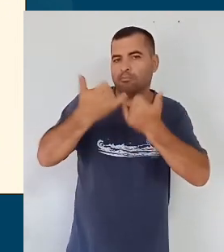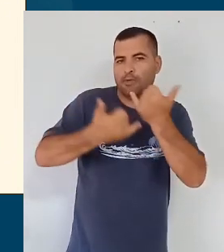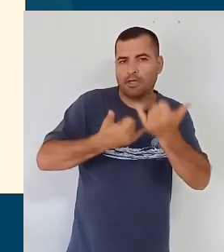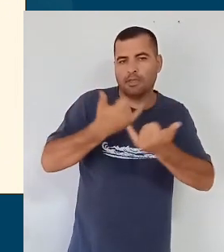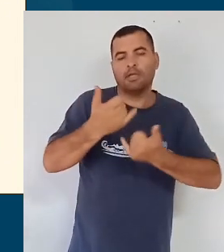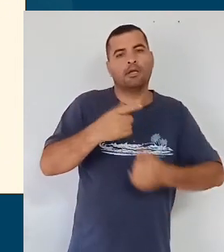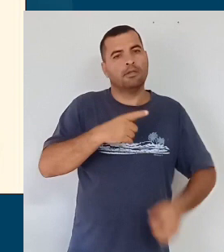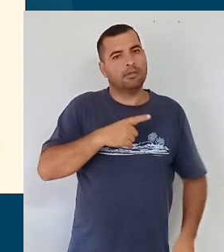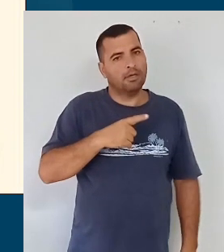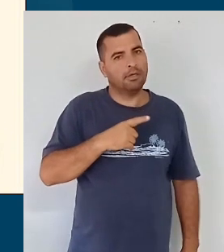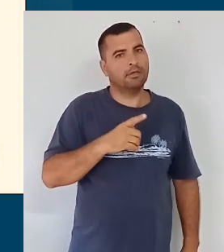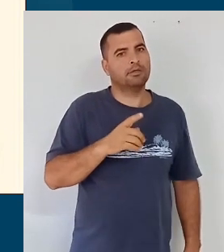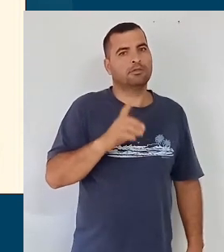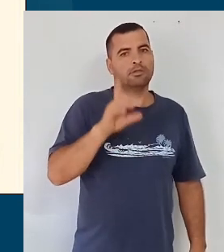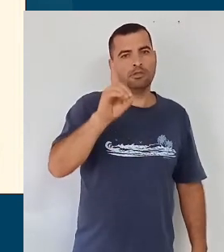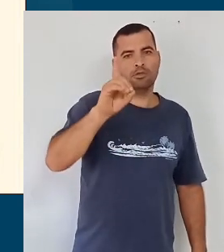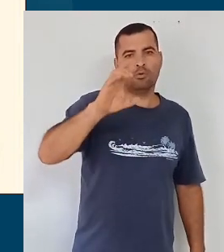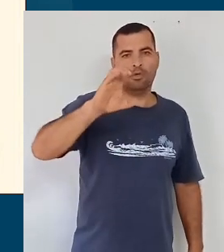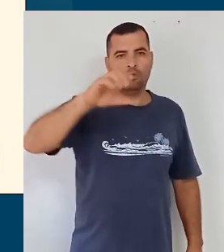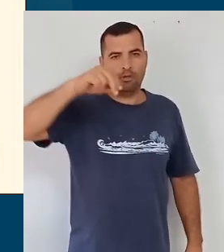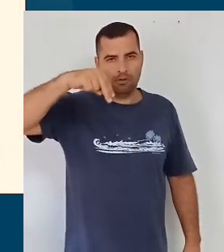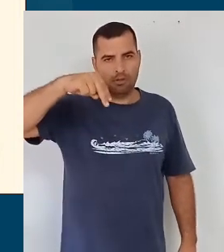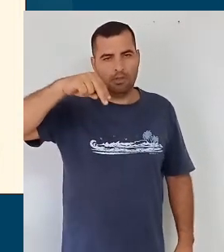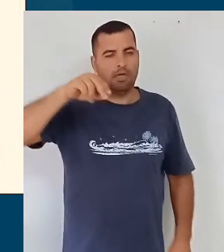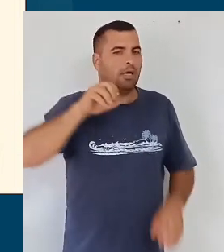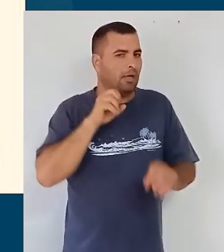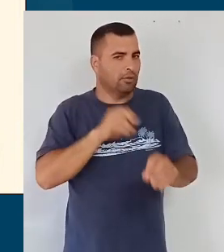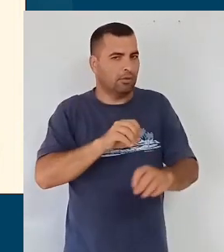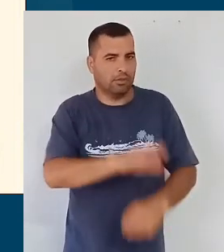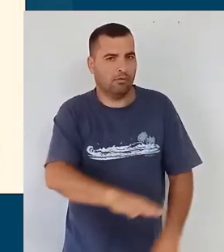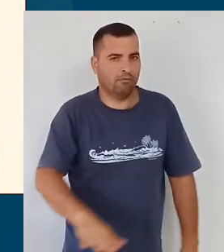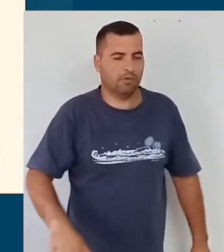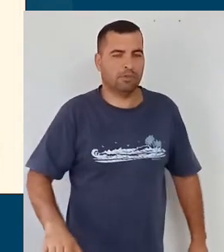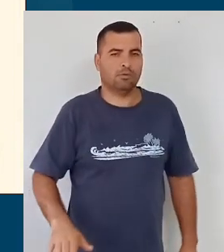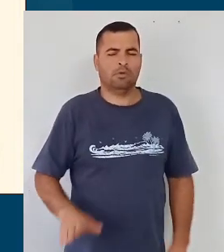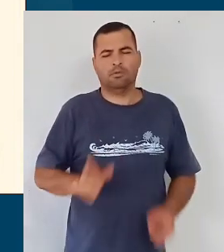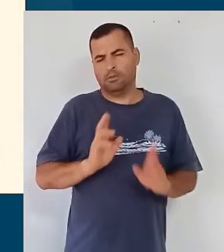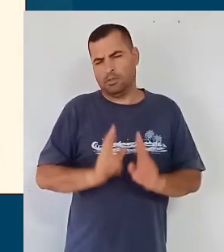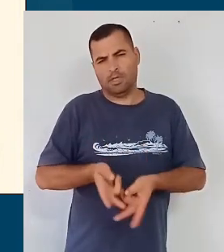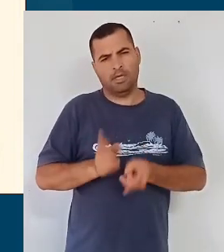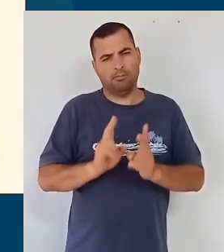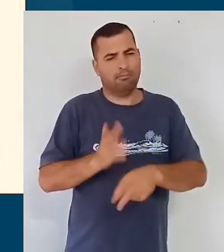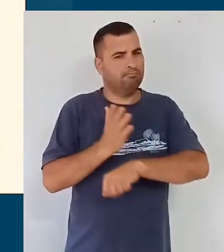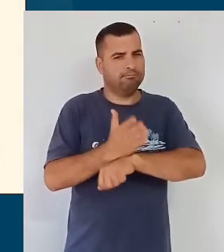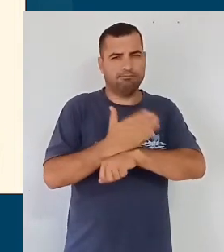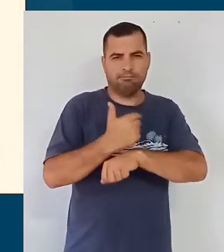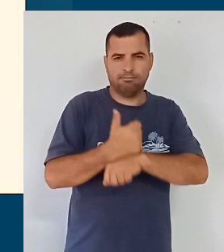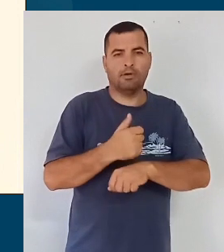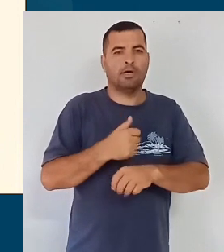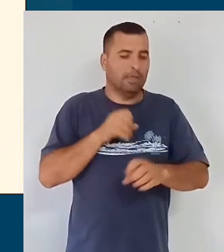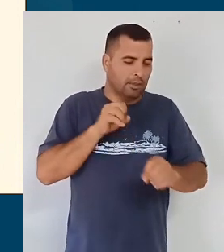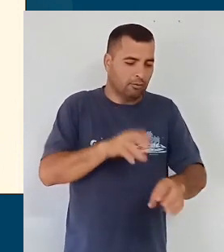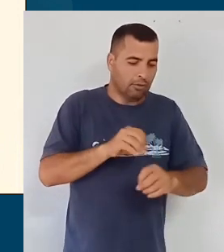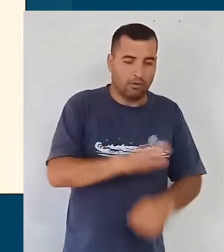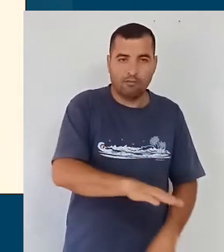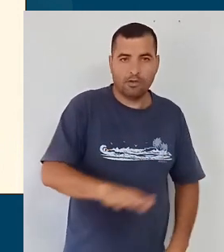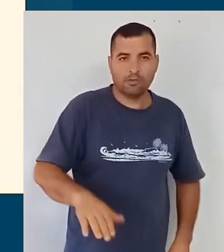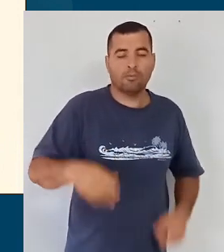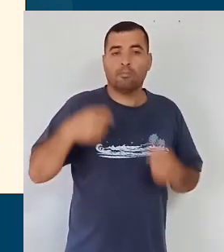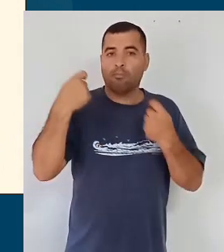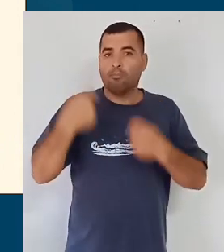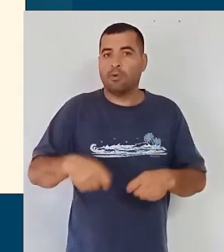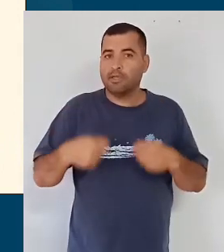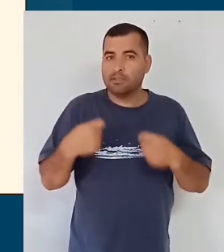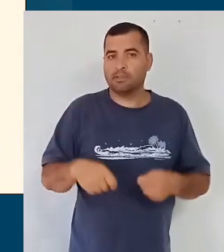diretrizes curriculares nacionais para a educação infantil. Então, o tempo todo no trabalho da educação infantil devem estar